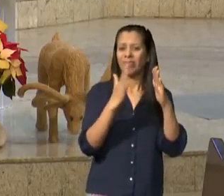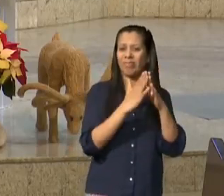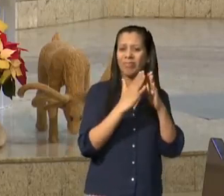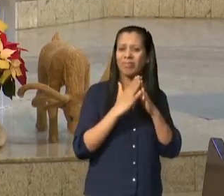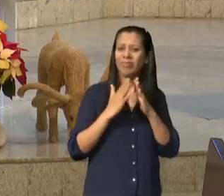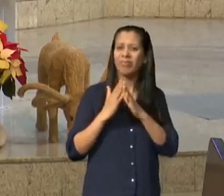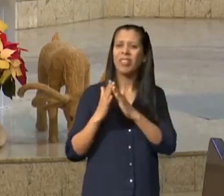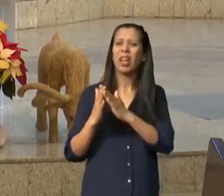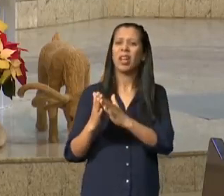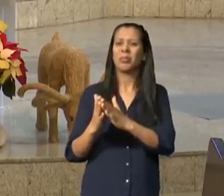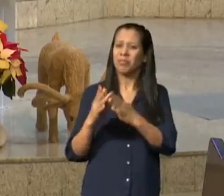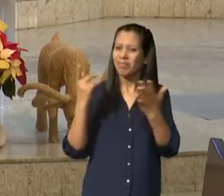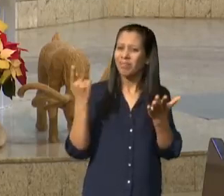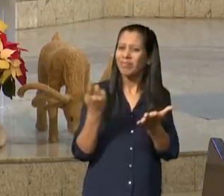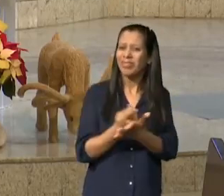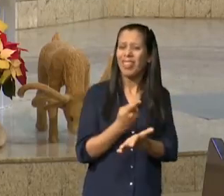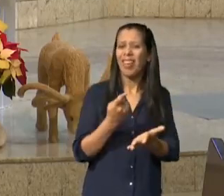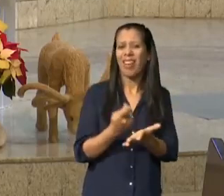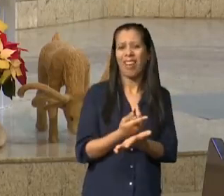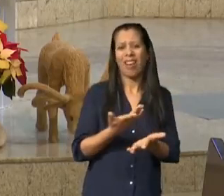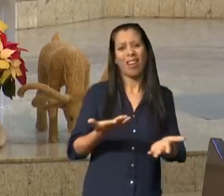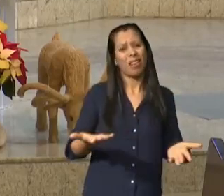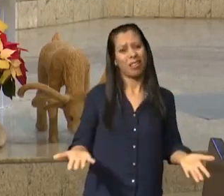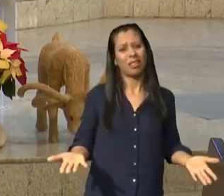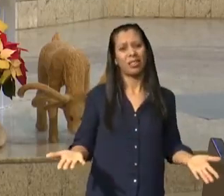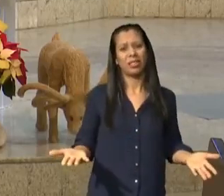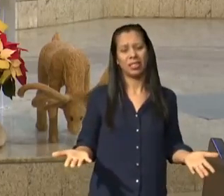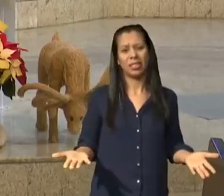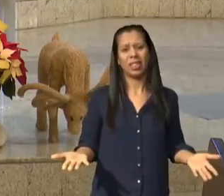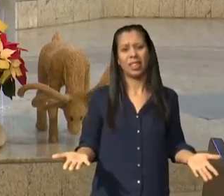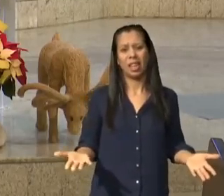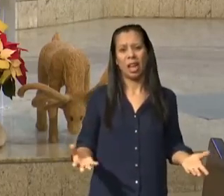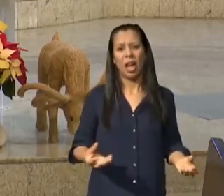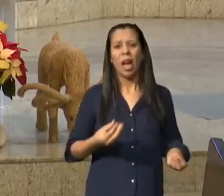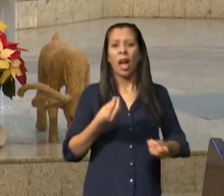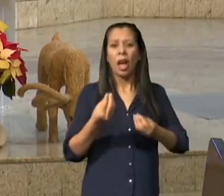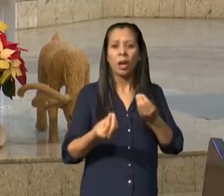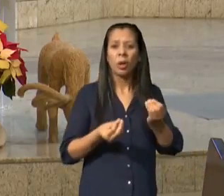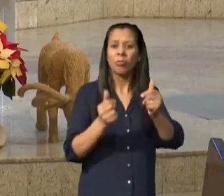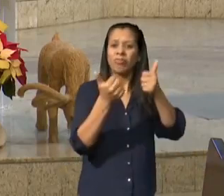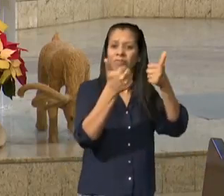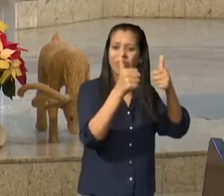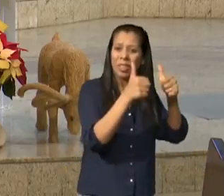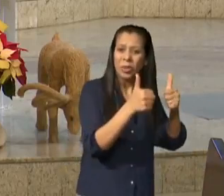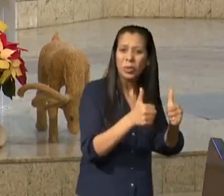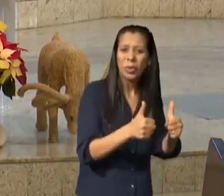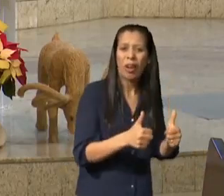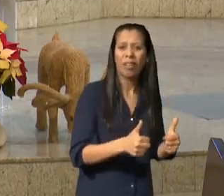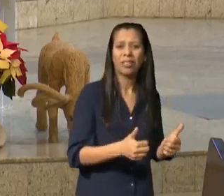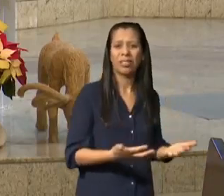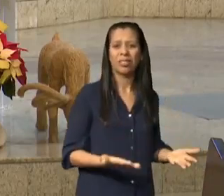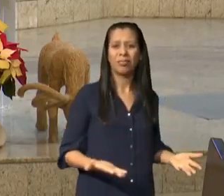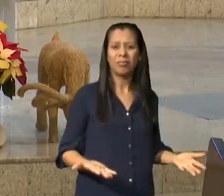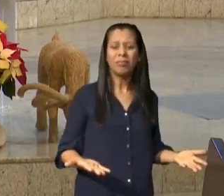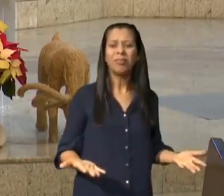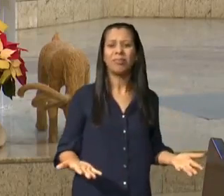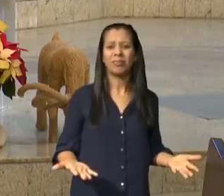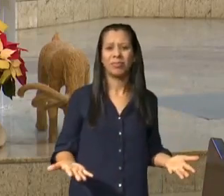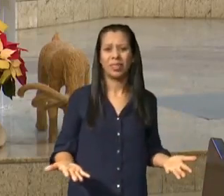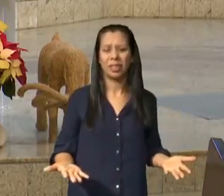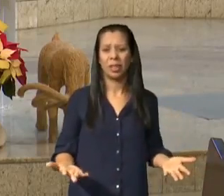pecados sexuais são associados abertamente como idolatria e na Bíblia esses dois pecados